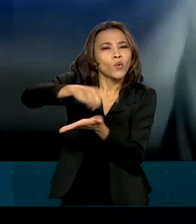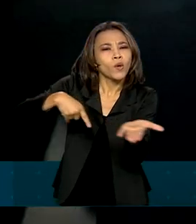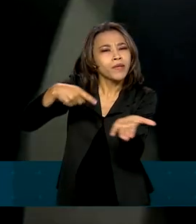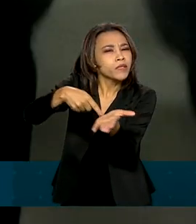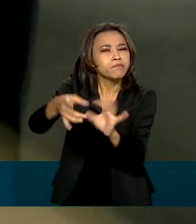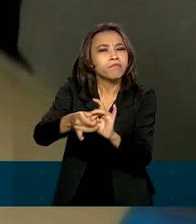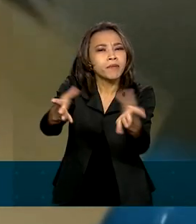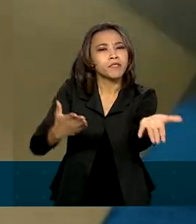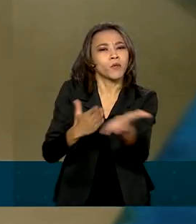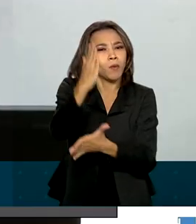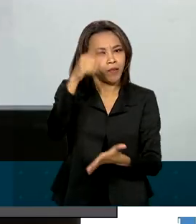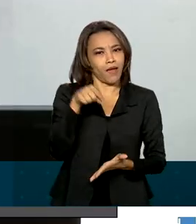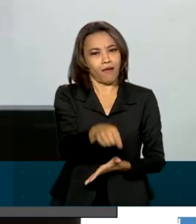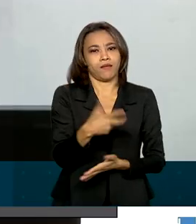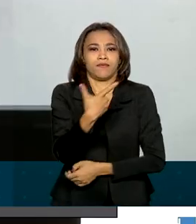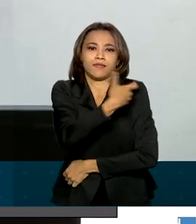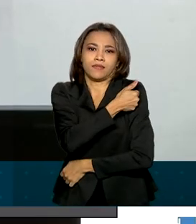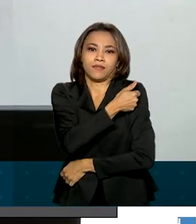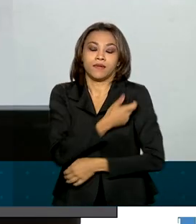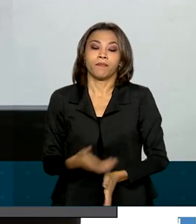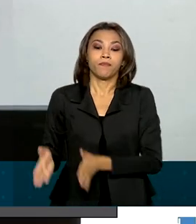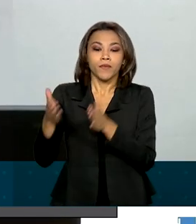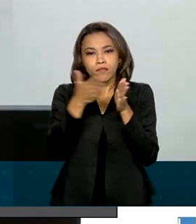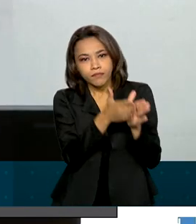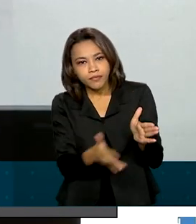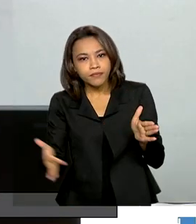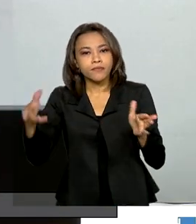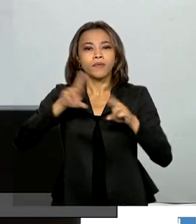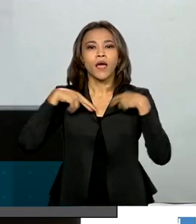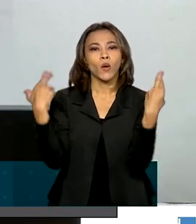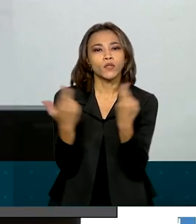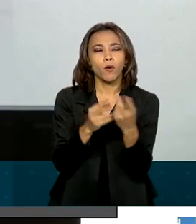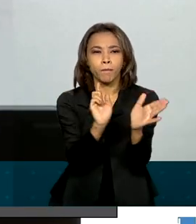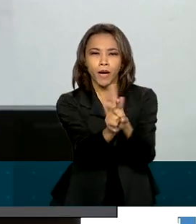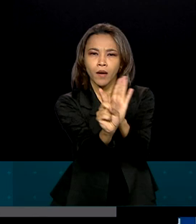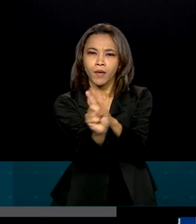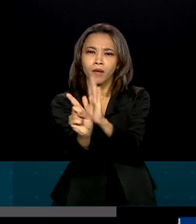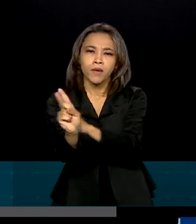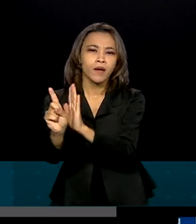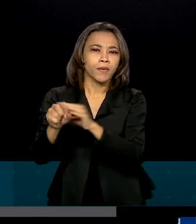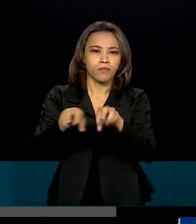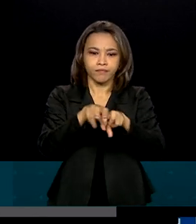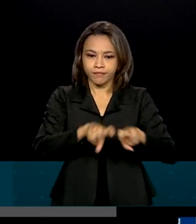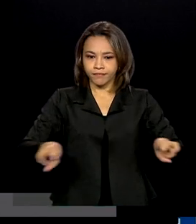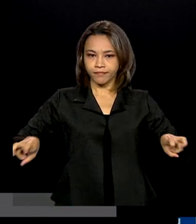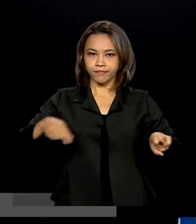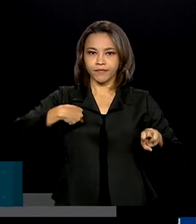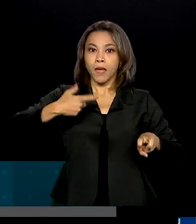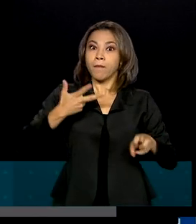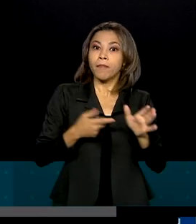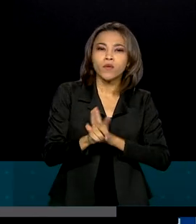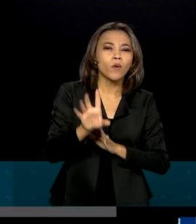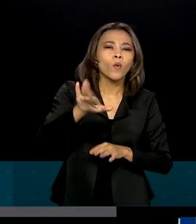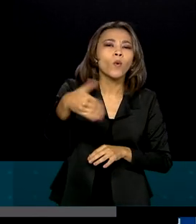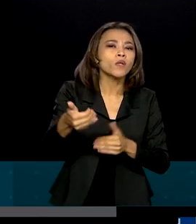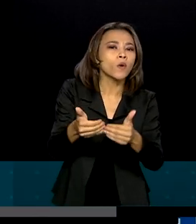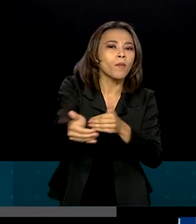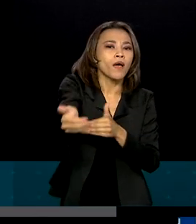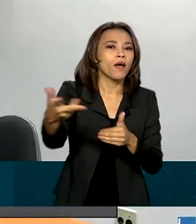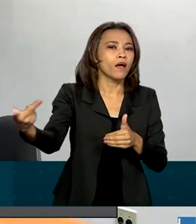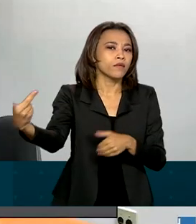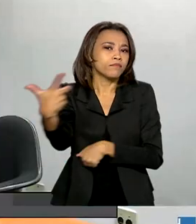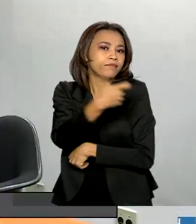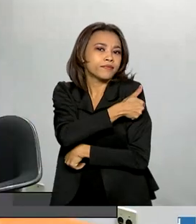de doses dessa vacina. Ao longo da reunião, os parlamentares perguntaram quando ela poderá ser aplicada nos brasileiros,